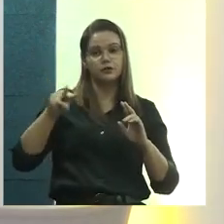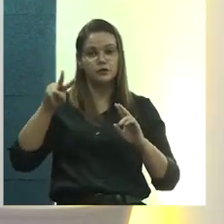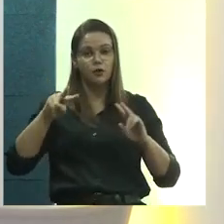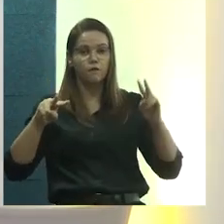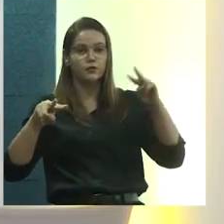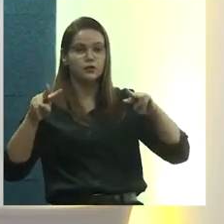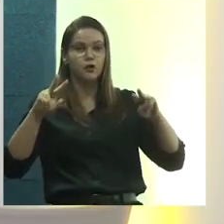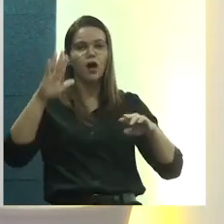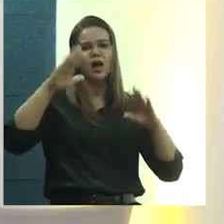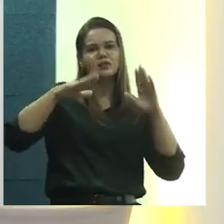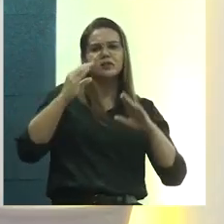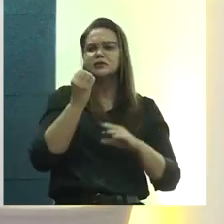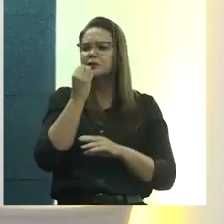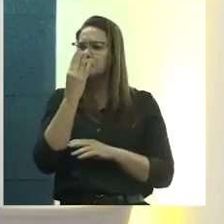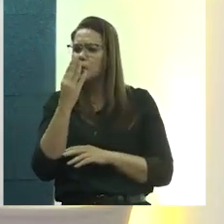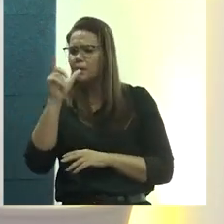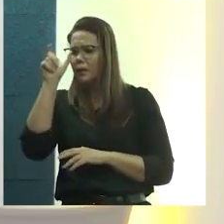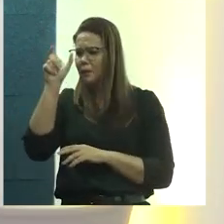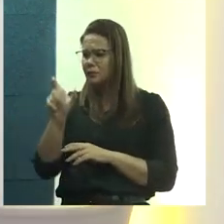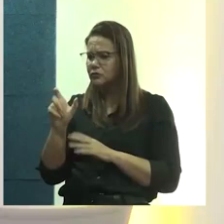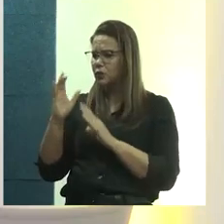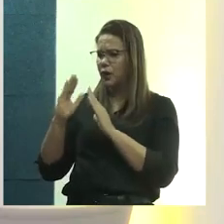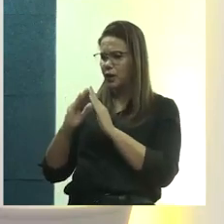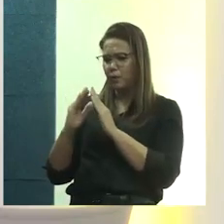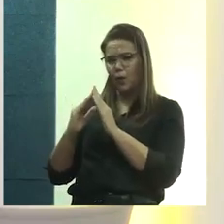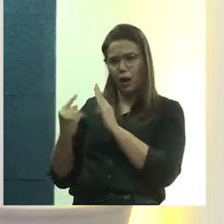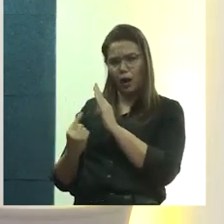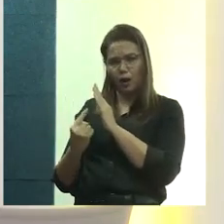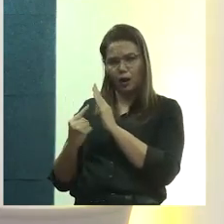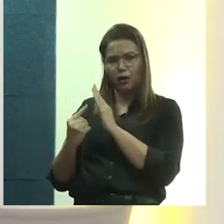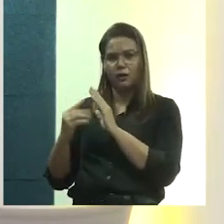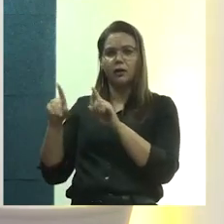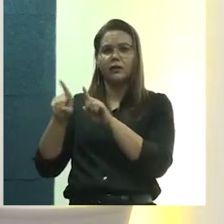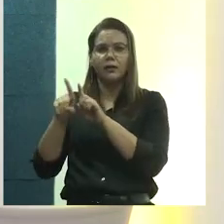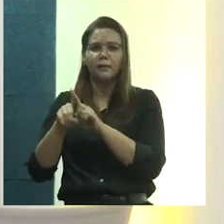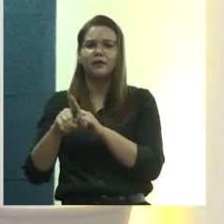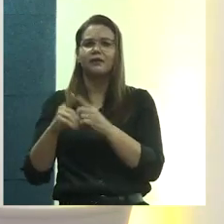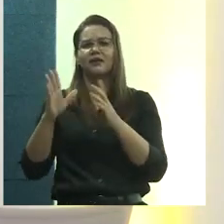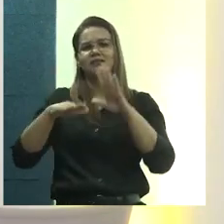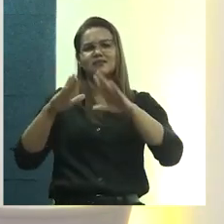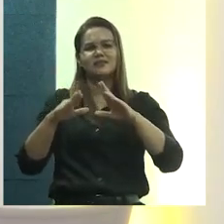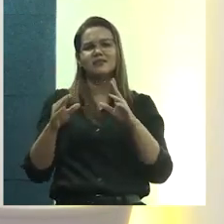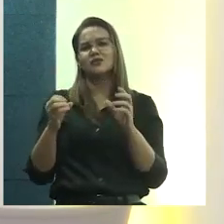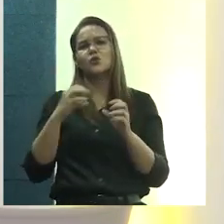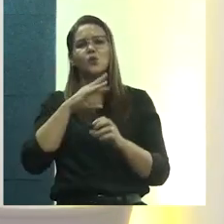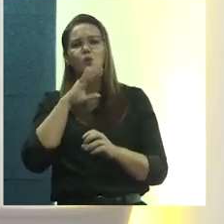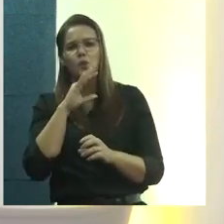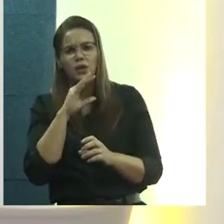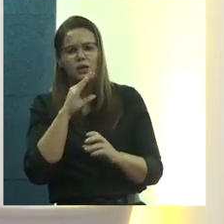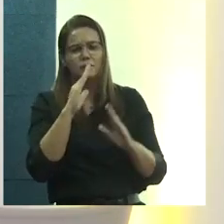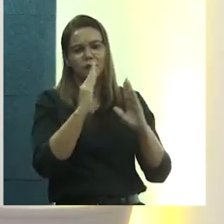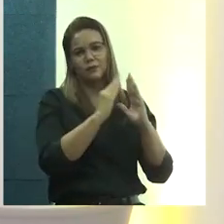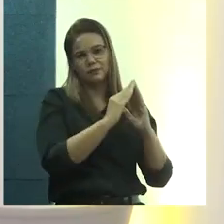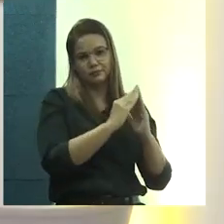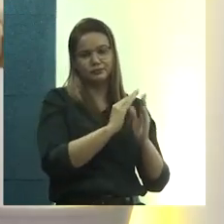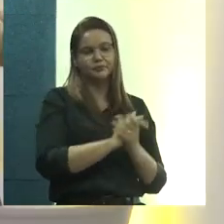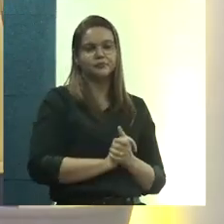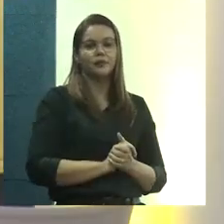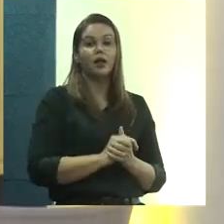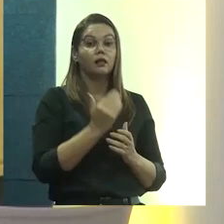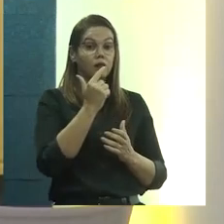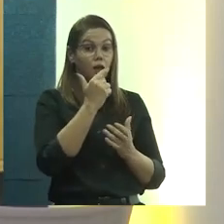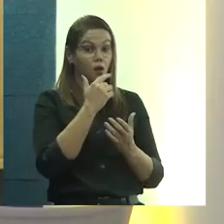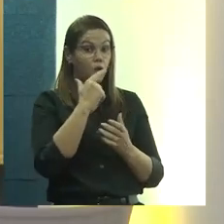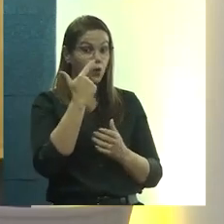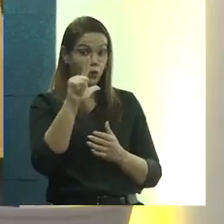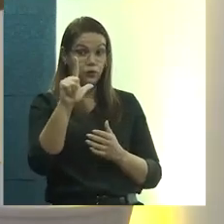Muitas vezes, o que é bom para o morador tecnicamente não está adequado. Aqui a gente tem, então, outra